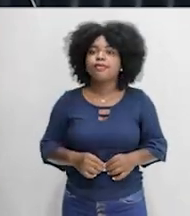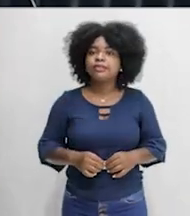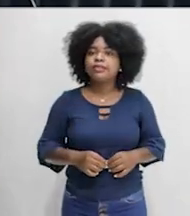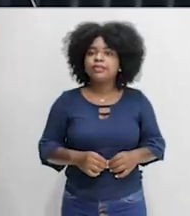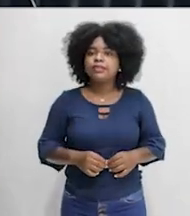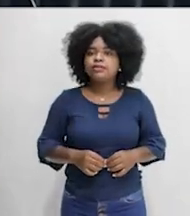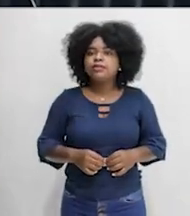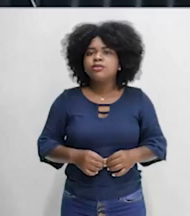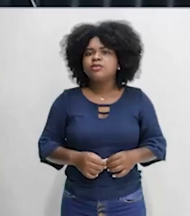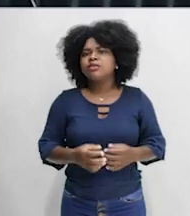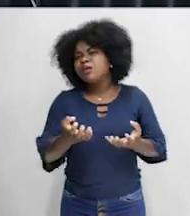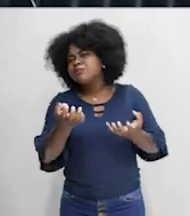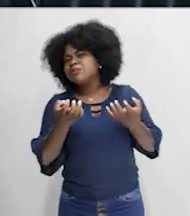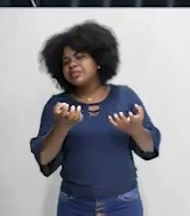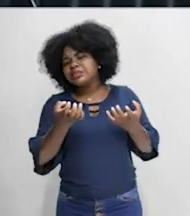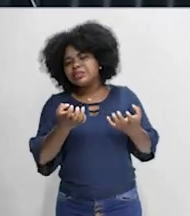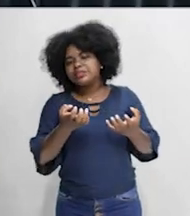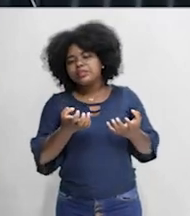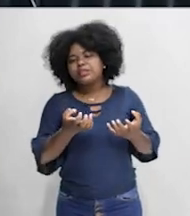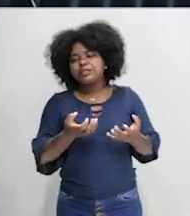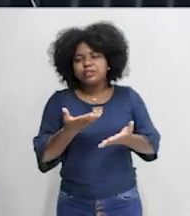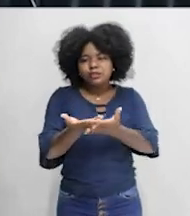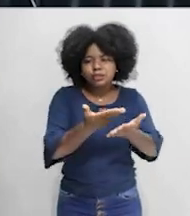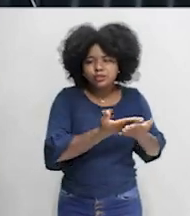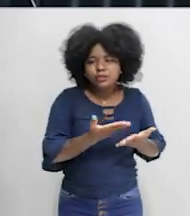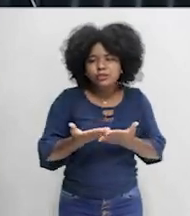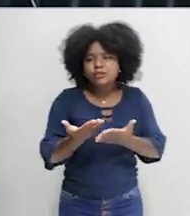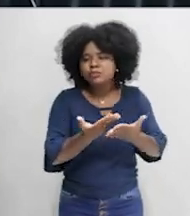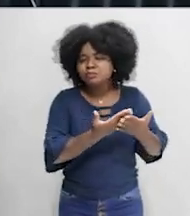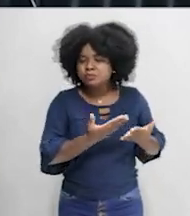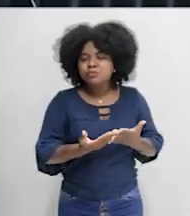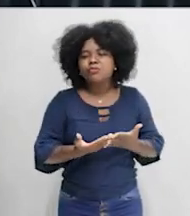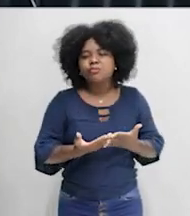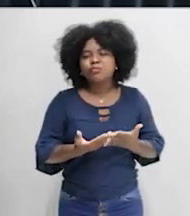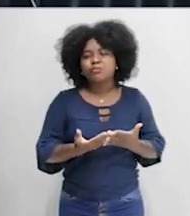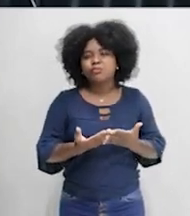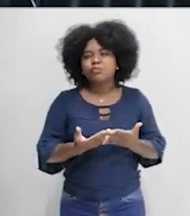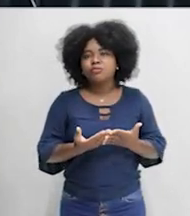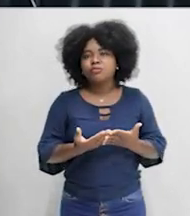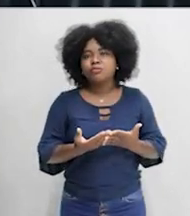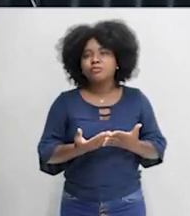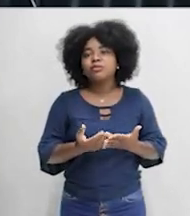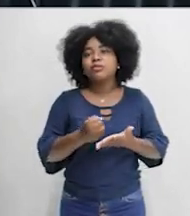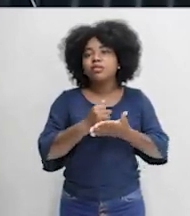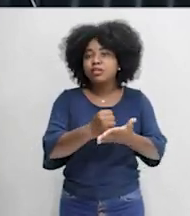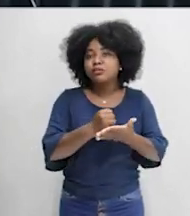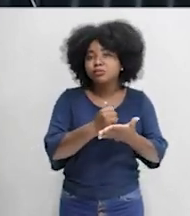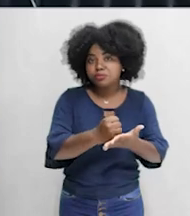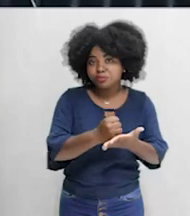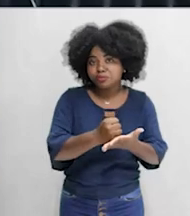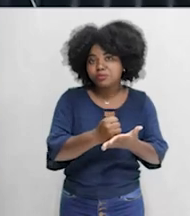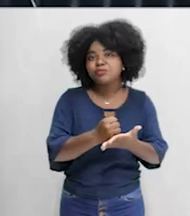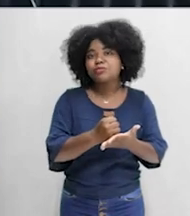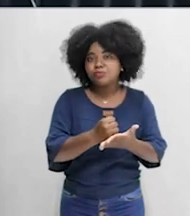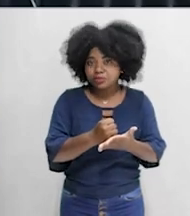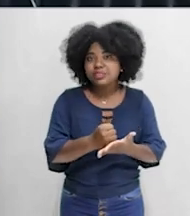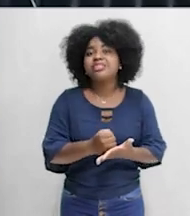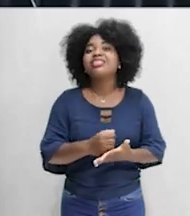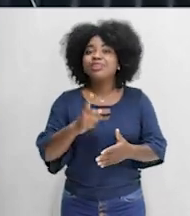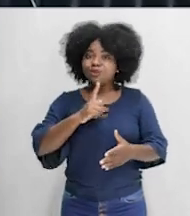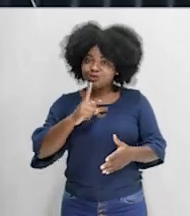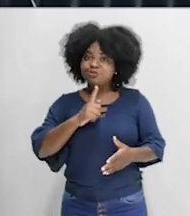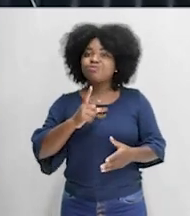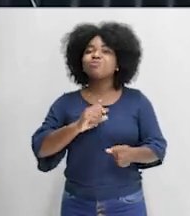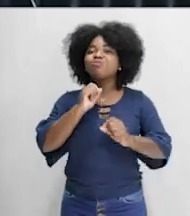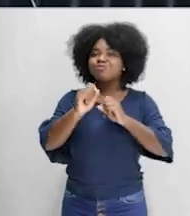quer reforçar o estudo? Depois, assistiu a tua aula com o teu professor? Quer reforçar? Quer ajuda? Estou lá na plataforma